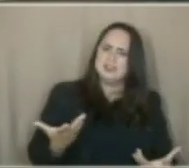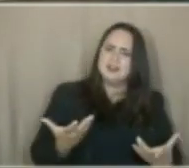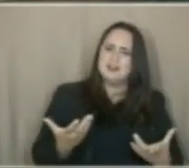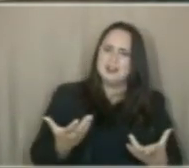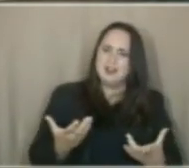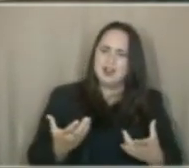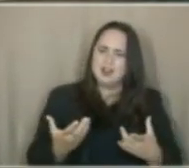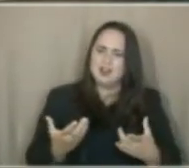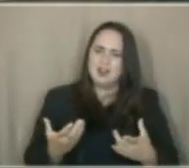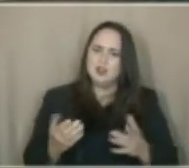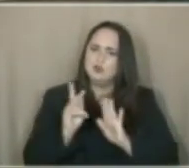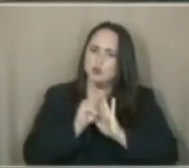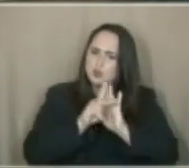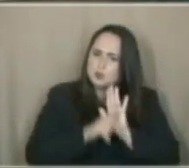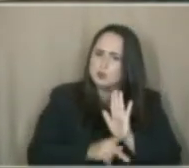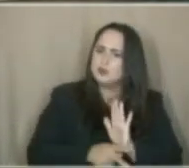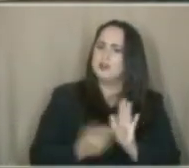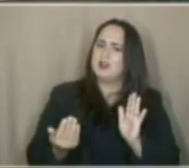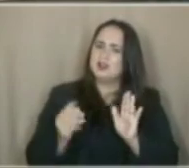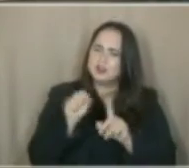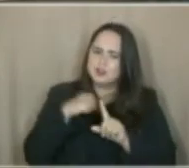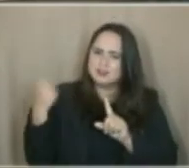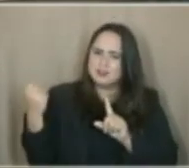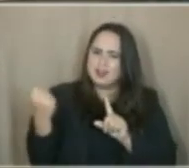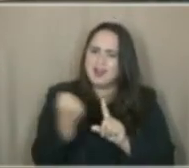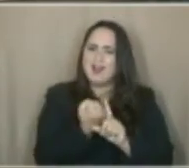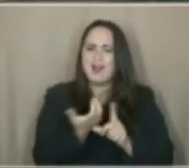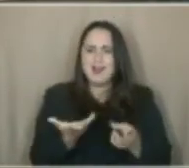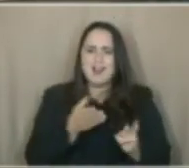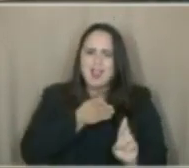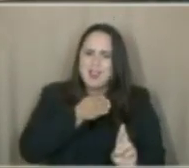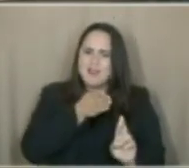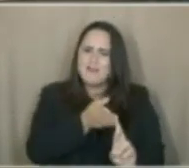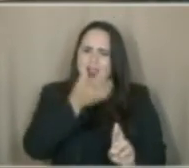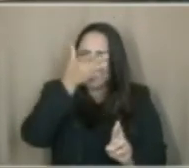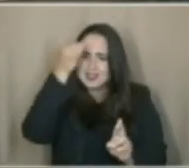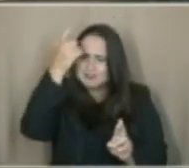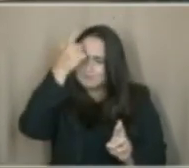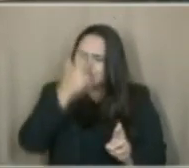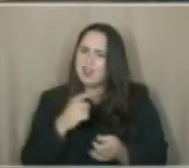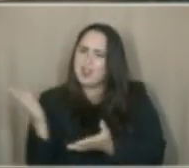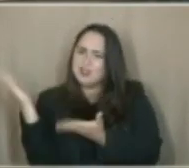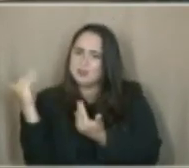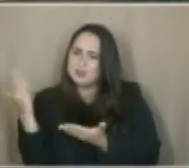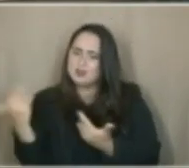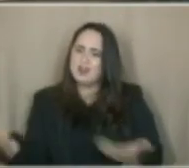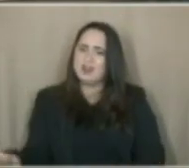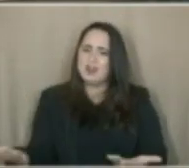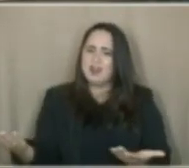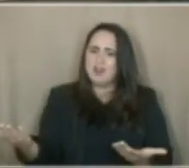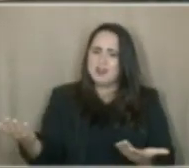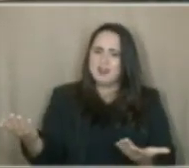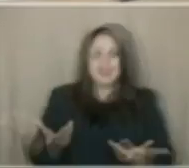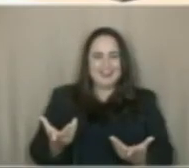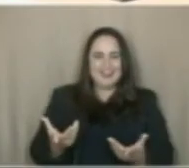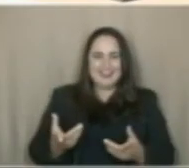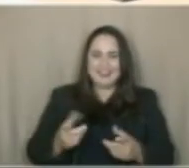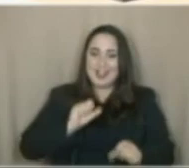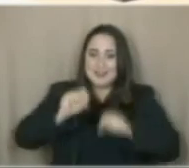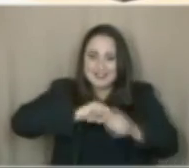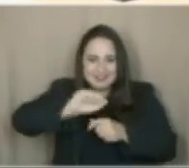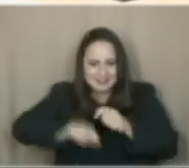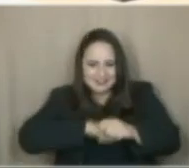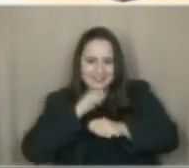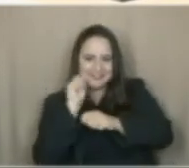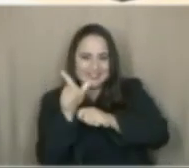projetos sociais, são a referência da moçada, da meninada, são a referência de quem é mais jovem. Temos que